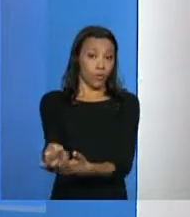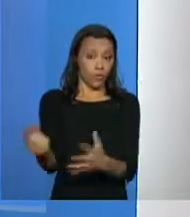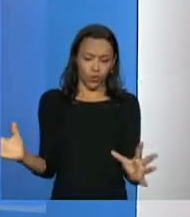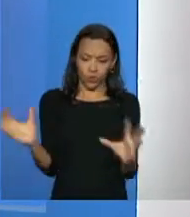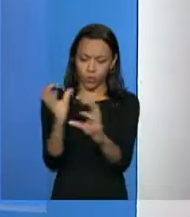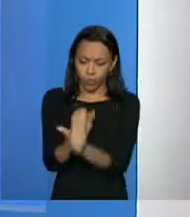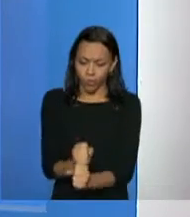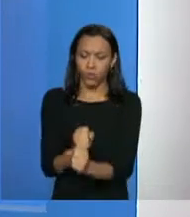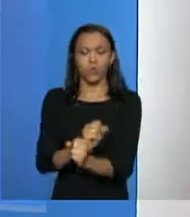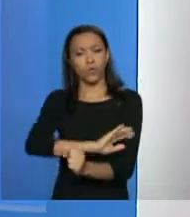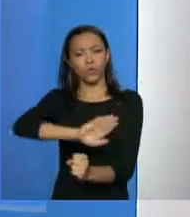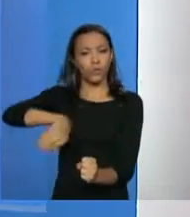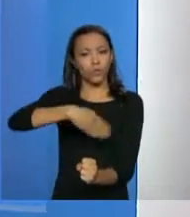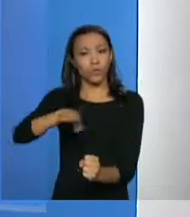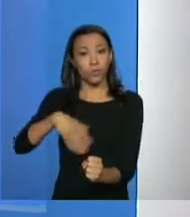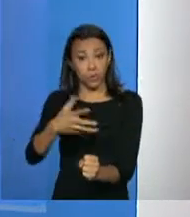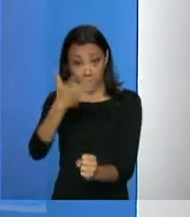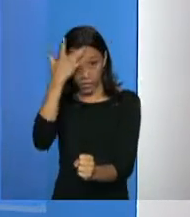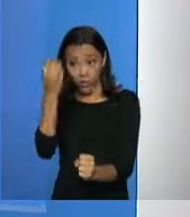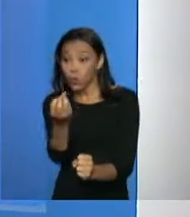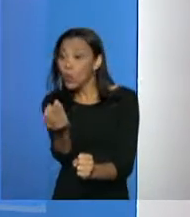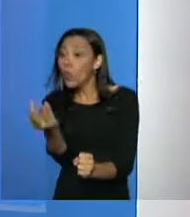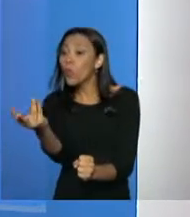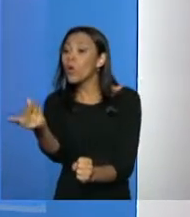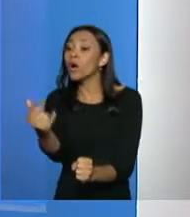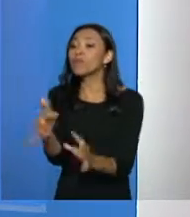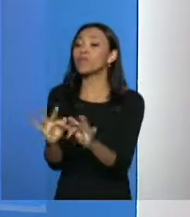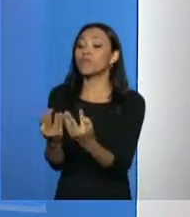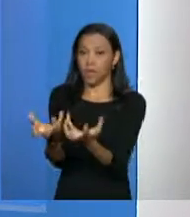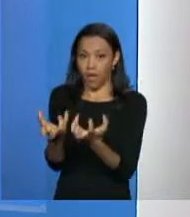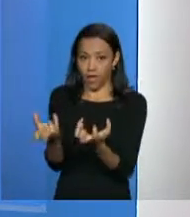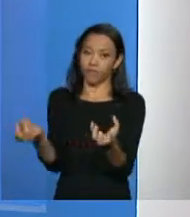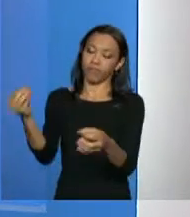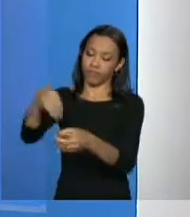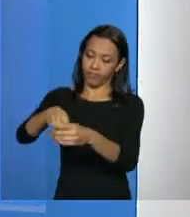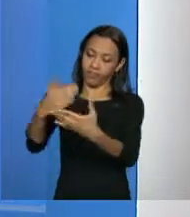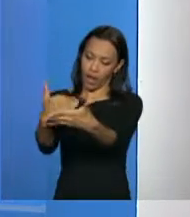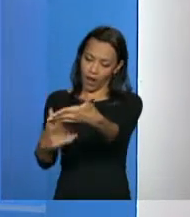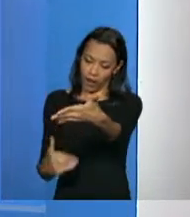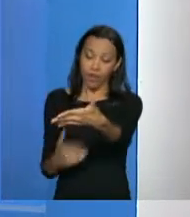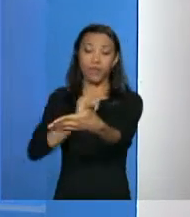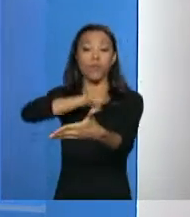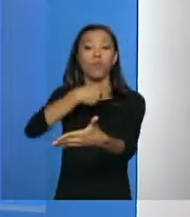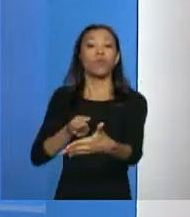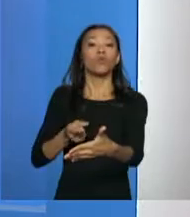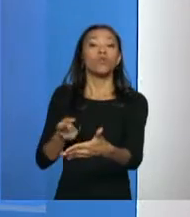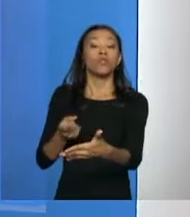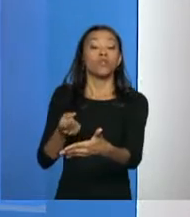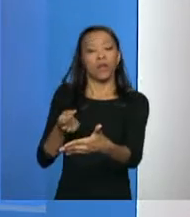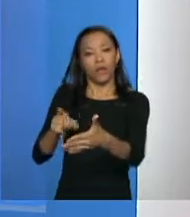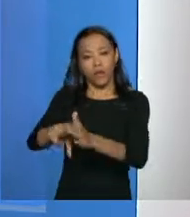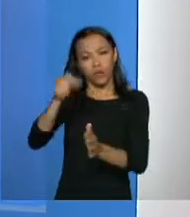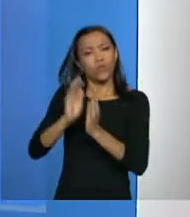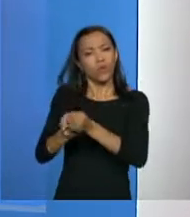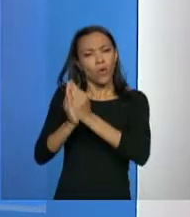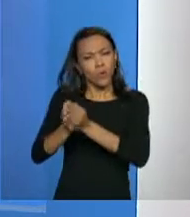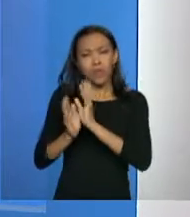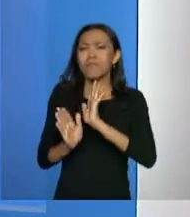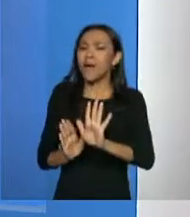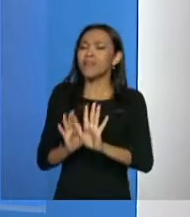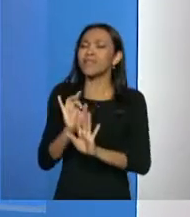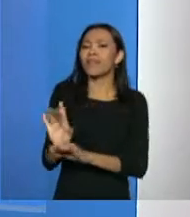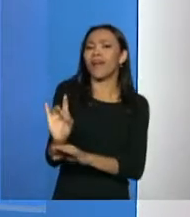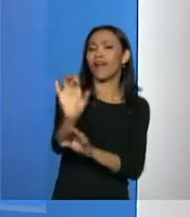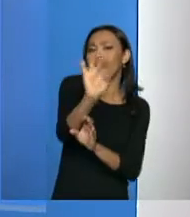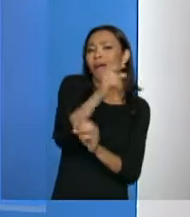todo mundo que quer aquele empreendimento lá, ele faz um sorteio. Aí, cada município tem suas regras, as regras são disciplinadas pelo Ministério das